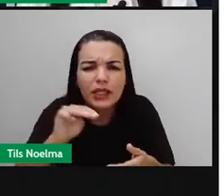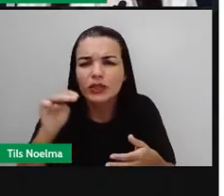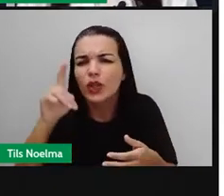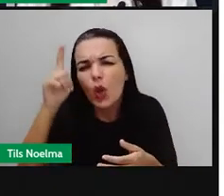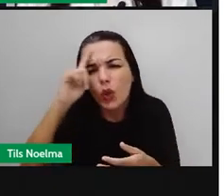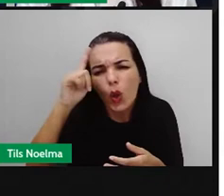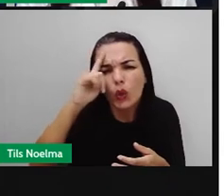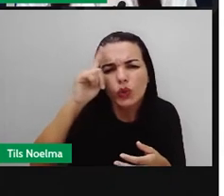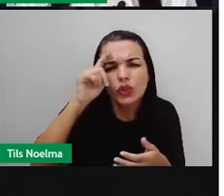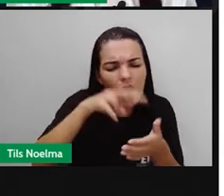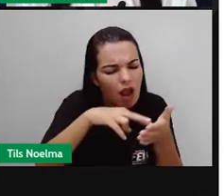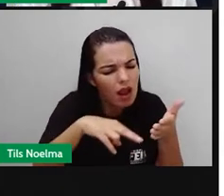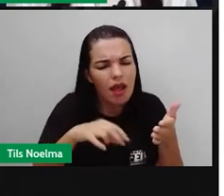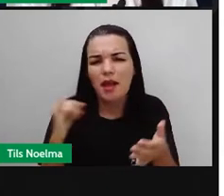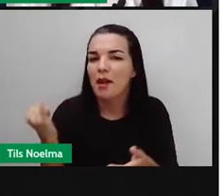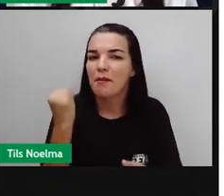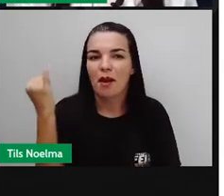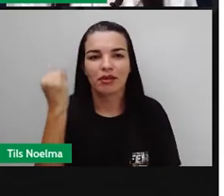leitura.